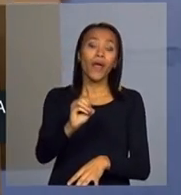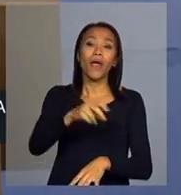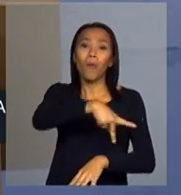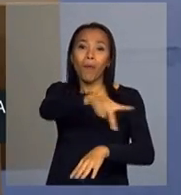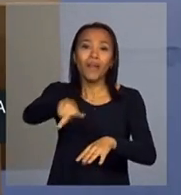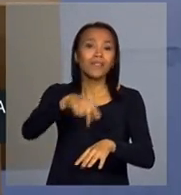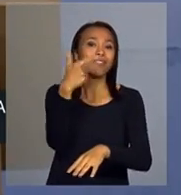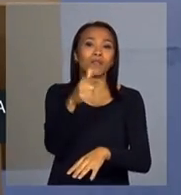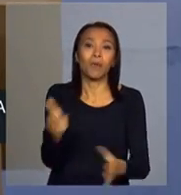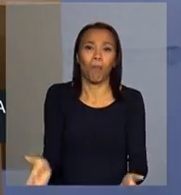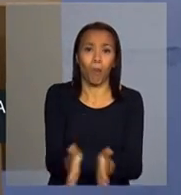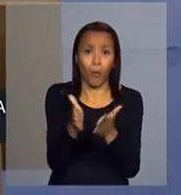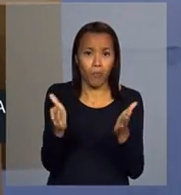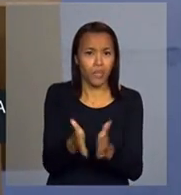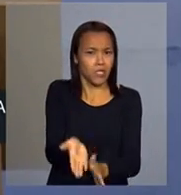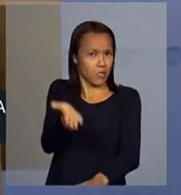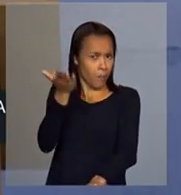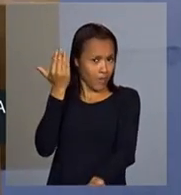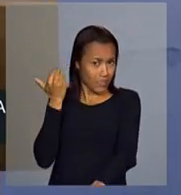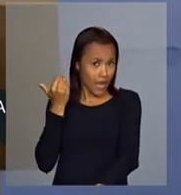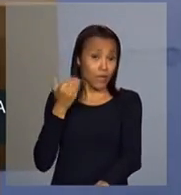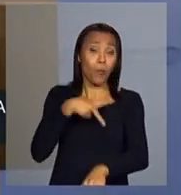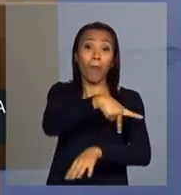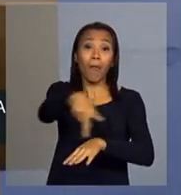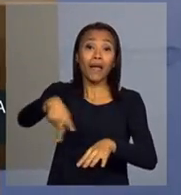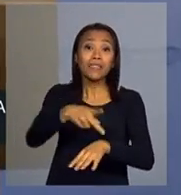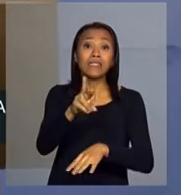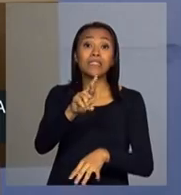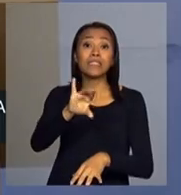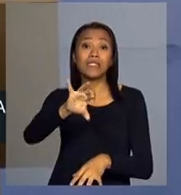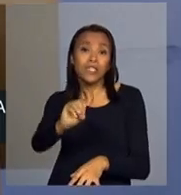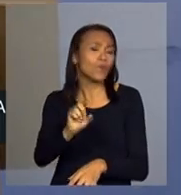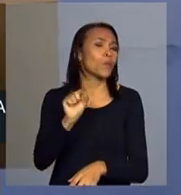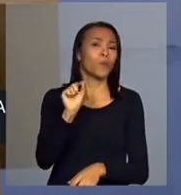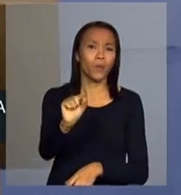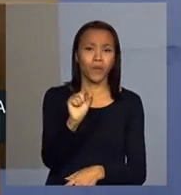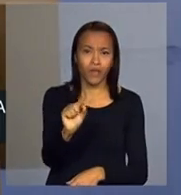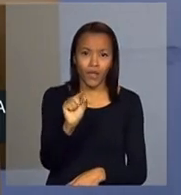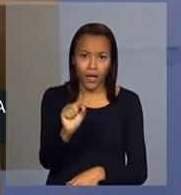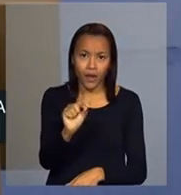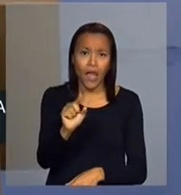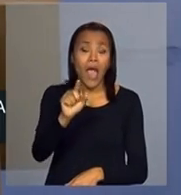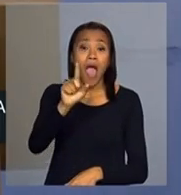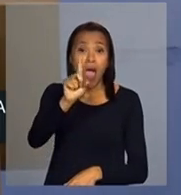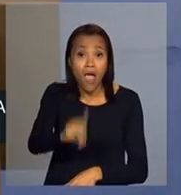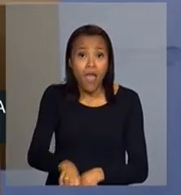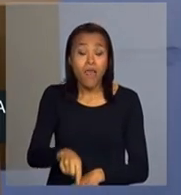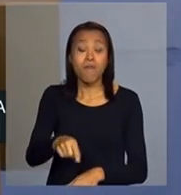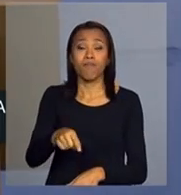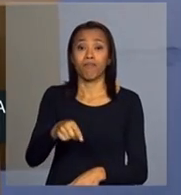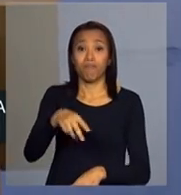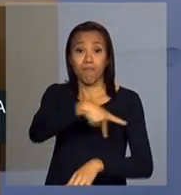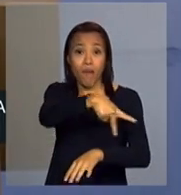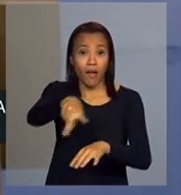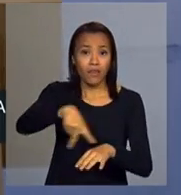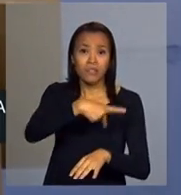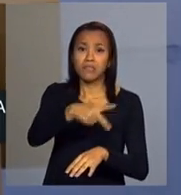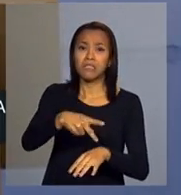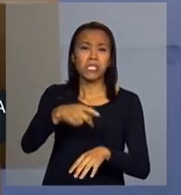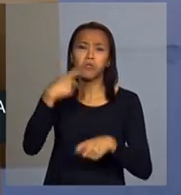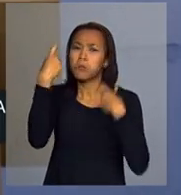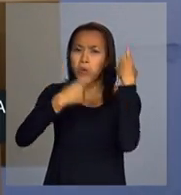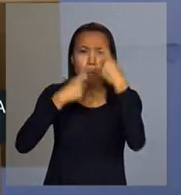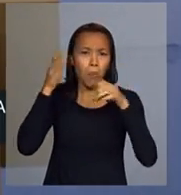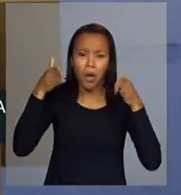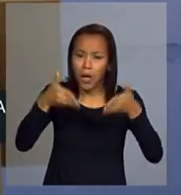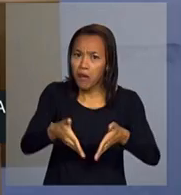já teve época que país rico era país que não se tratava da questão social,